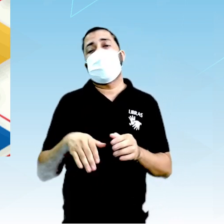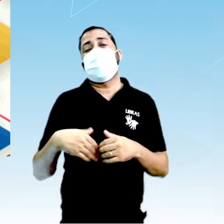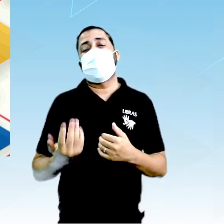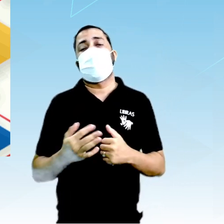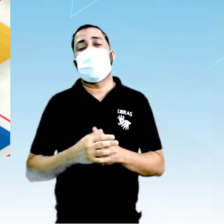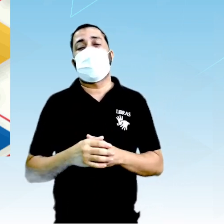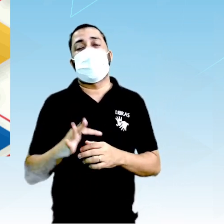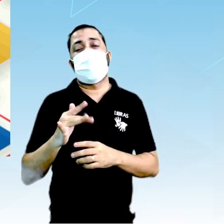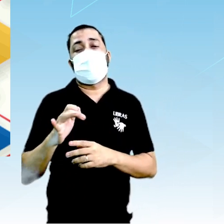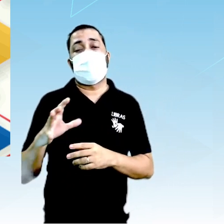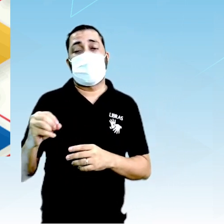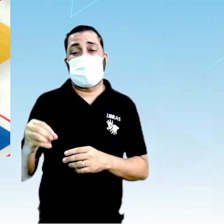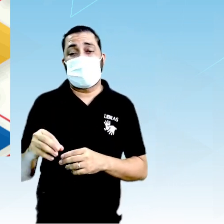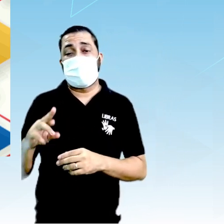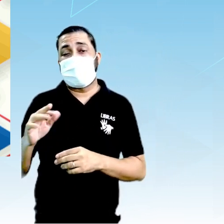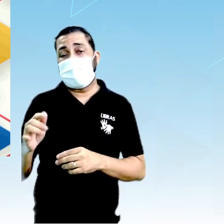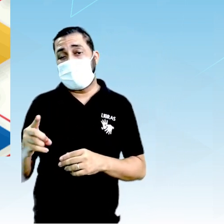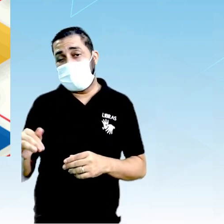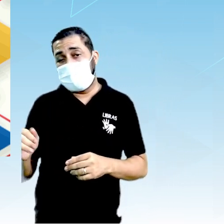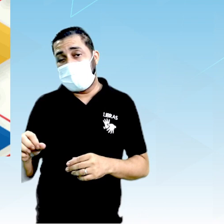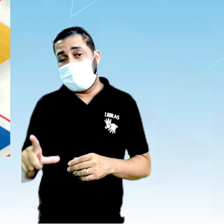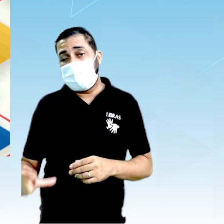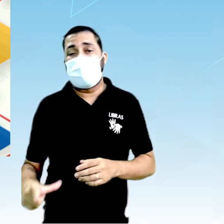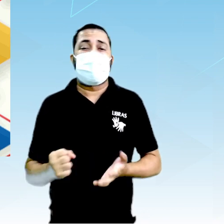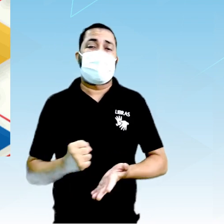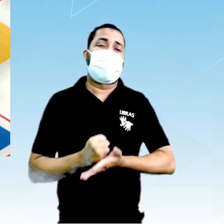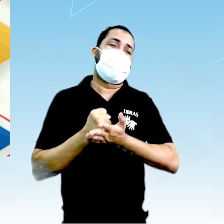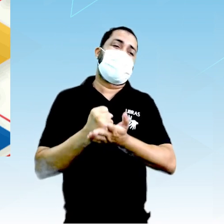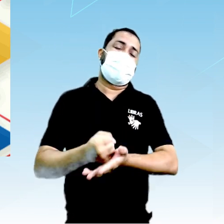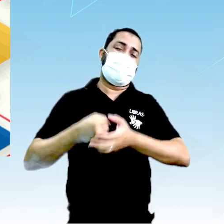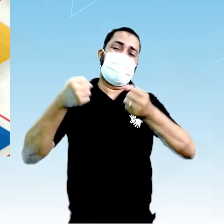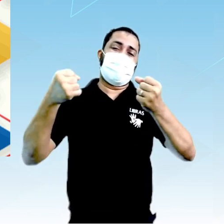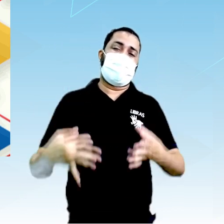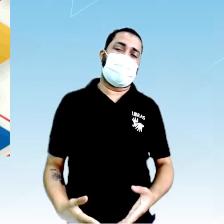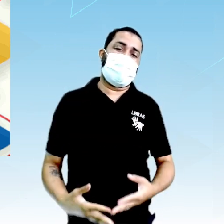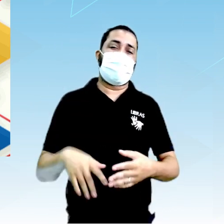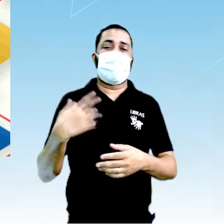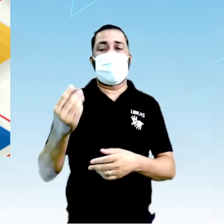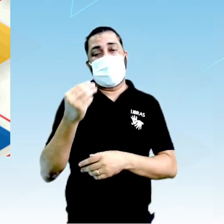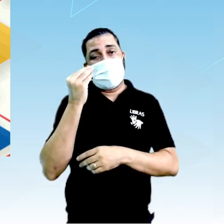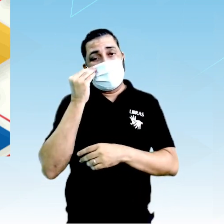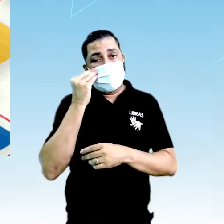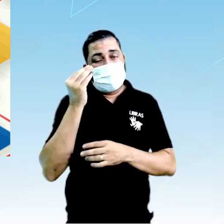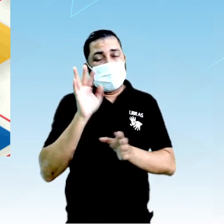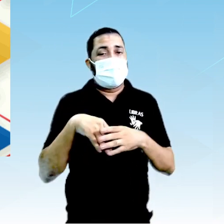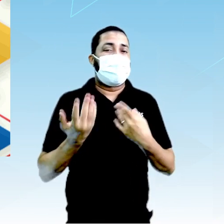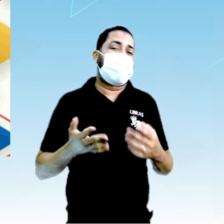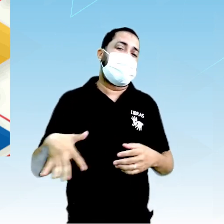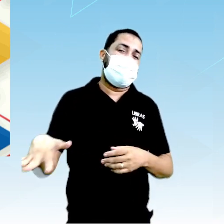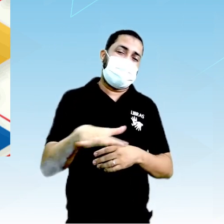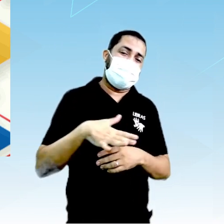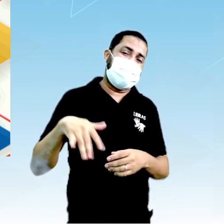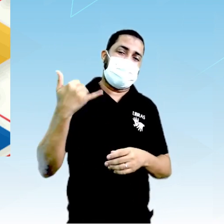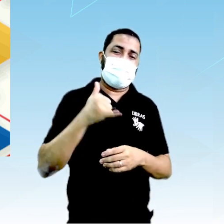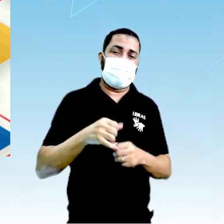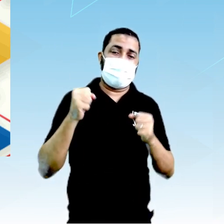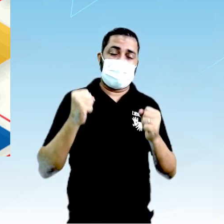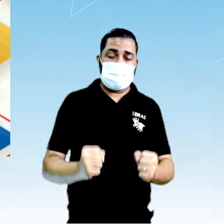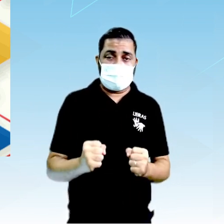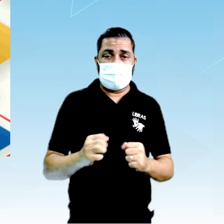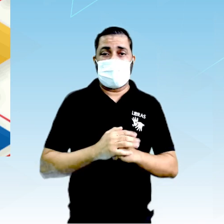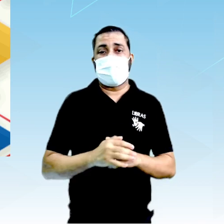Então, a função radial de Schrodinger ajuda a gente a descrever ou a prever em quais regiões os elétrons podem estar.